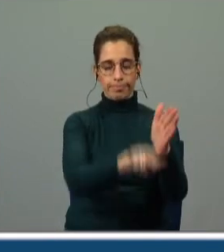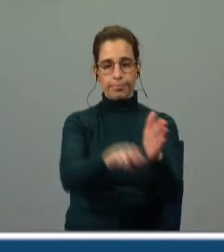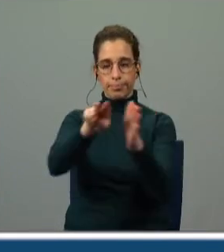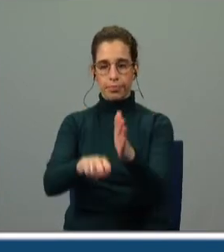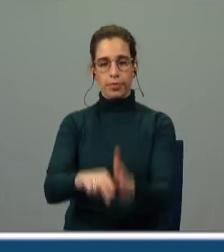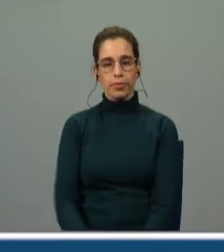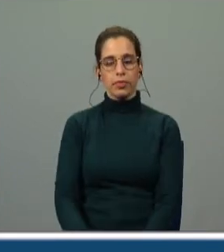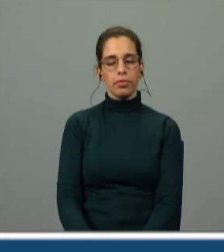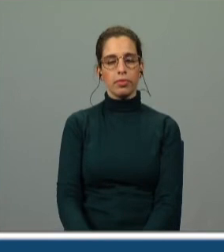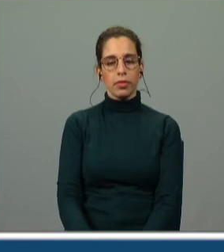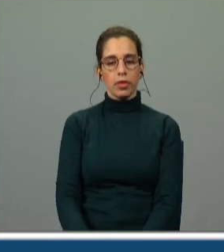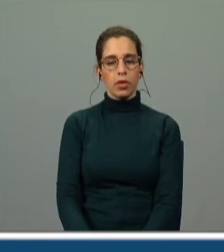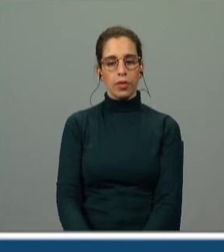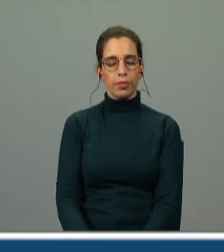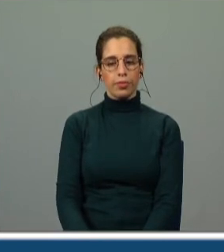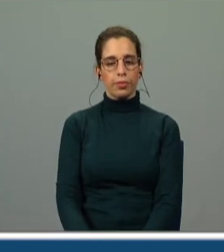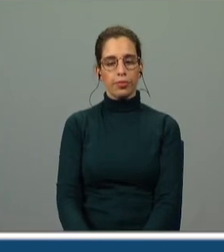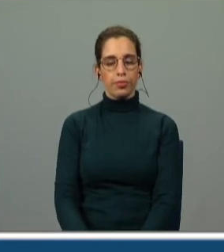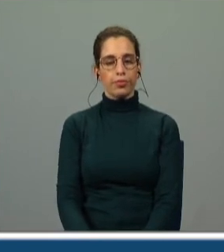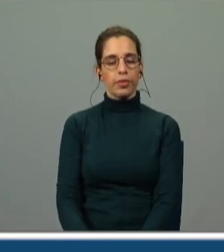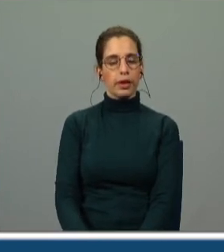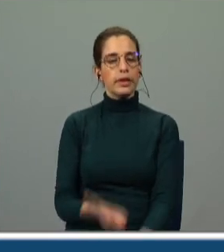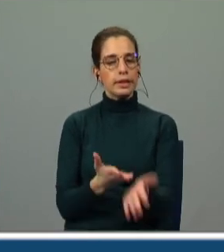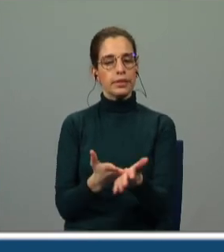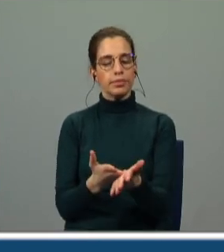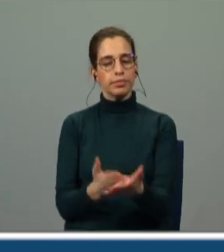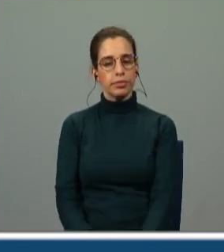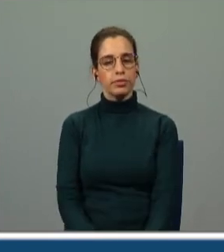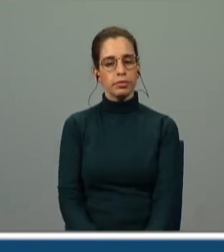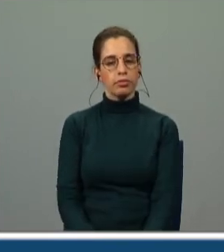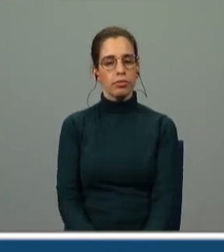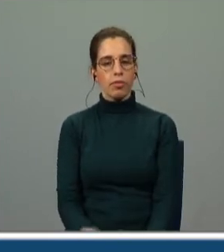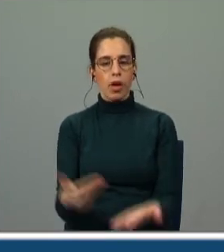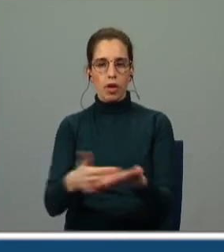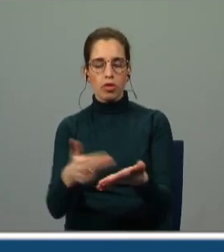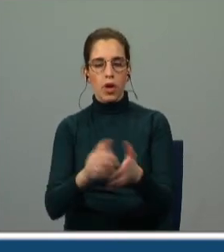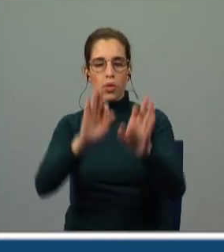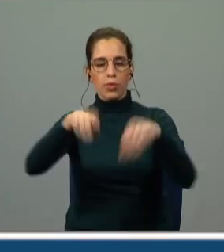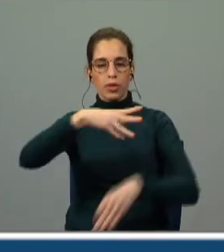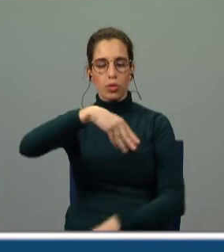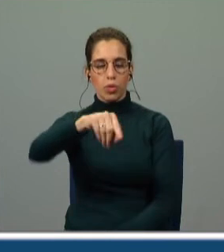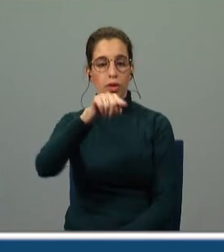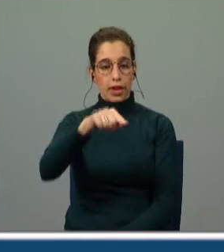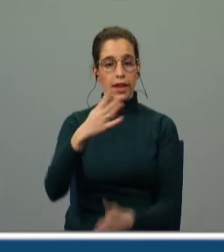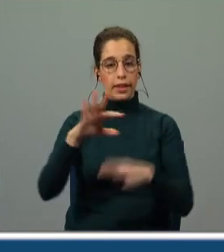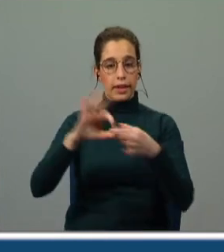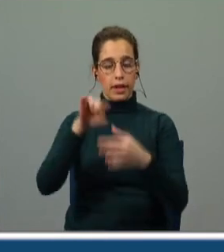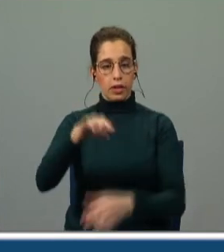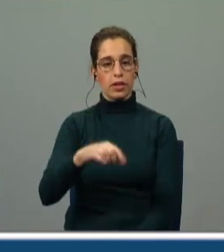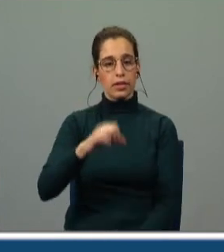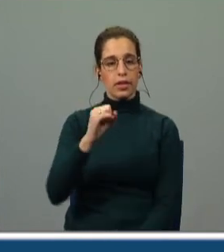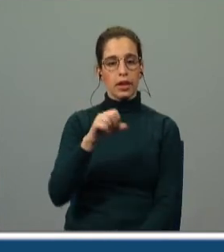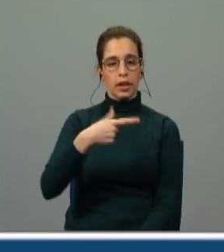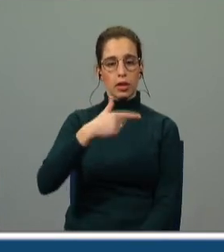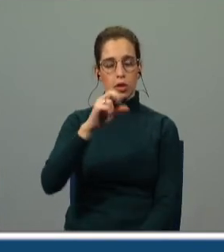mosteiro de Alcobaça e que aguardam o fim do mundo e é sobre isso que Torga nos fala antes do fim do